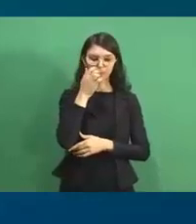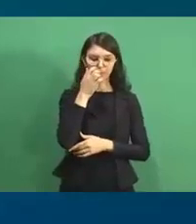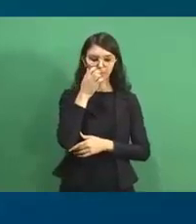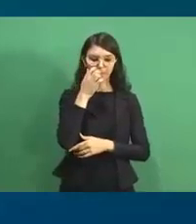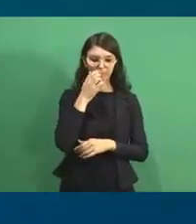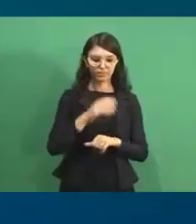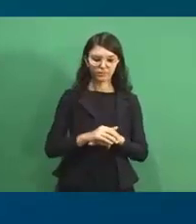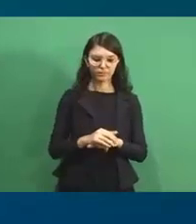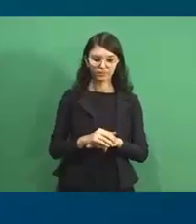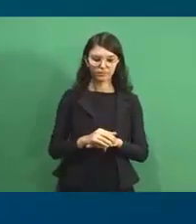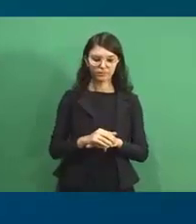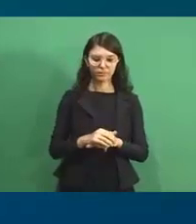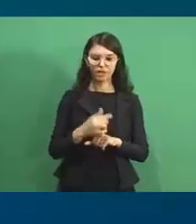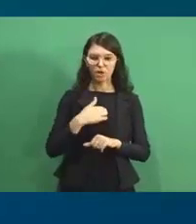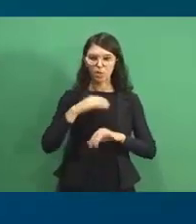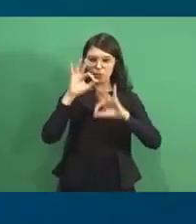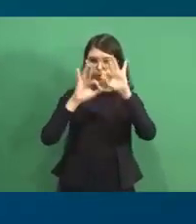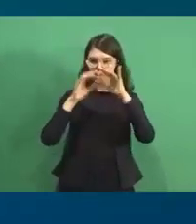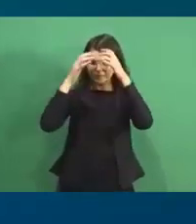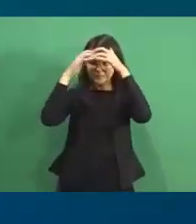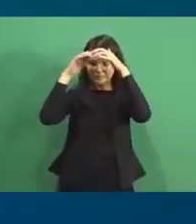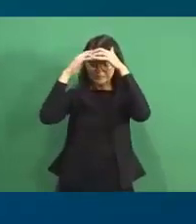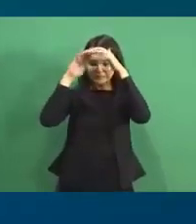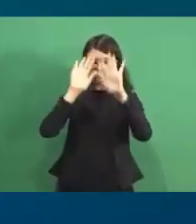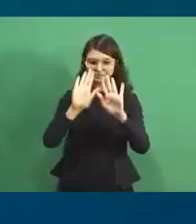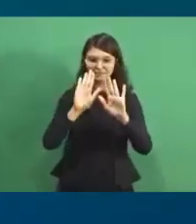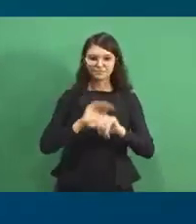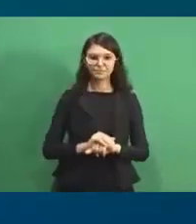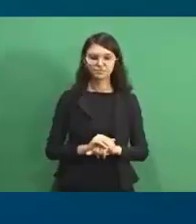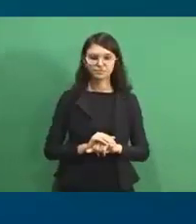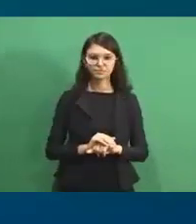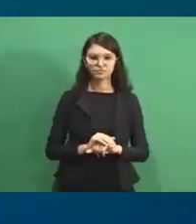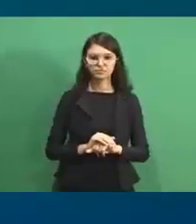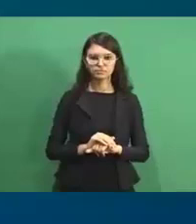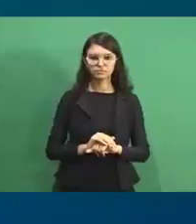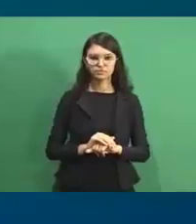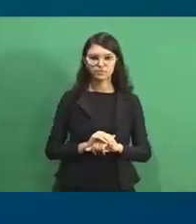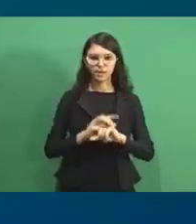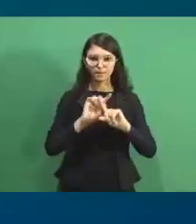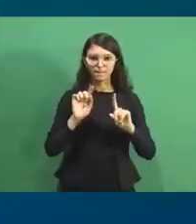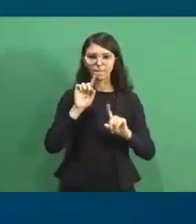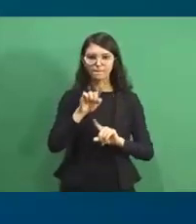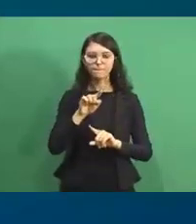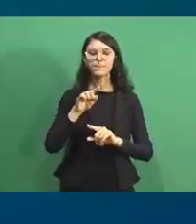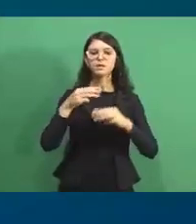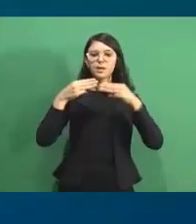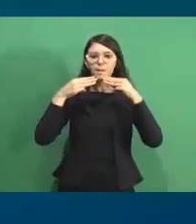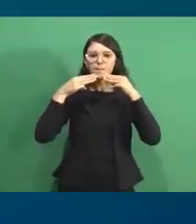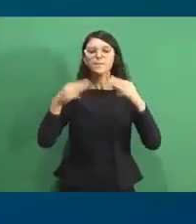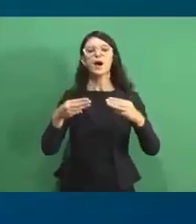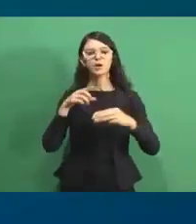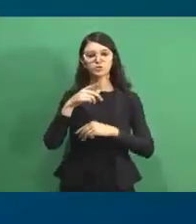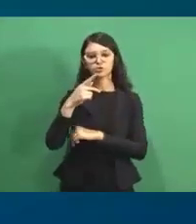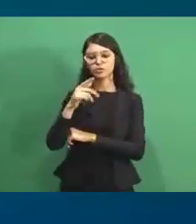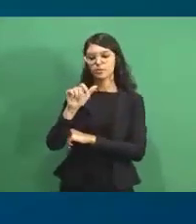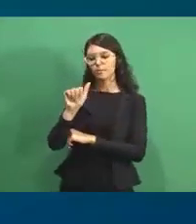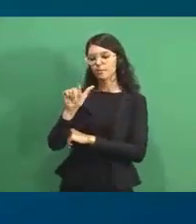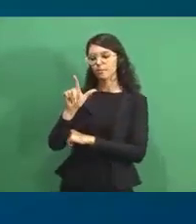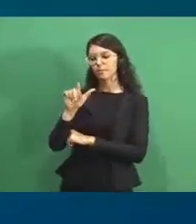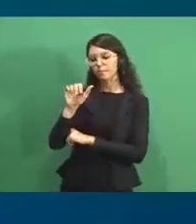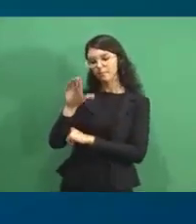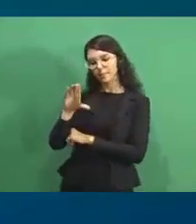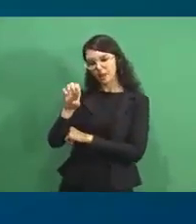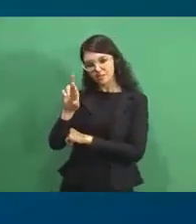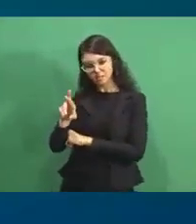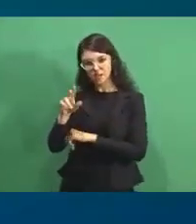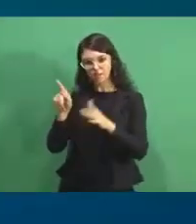Estou tentando formular aqui a minha pergunta, rapidinho. Mas, marketplace, marketplace, em termos gerais, eles funcionam como empresas